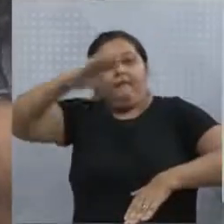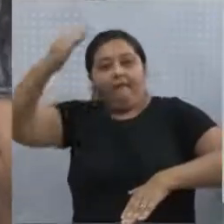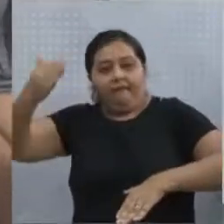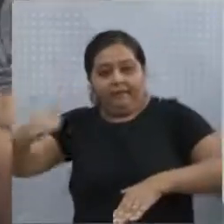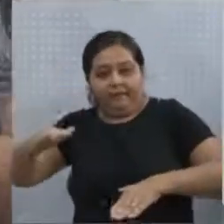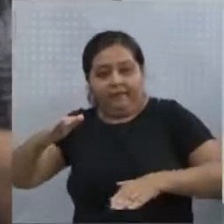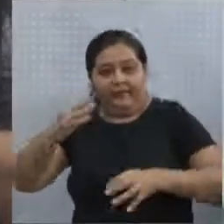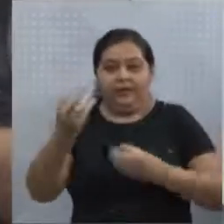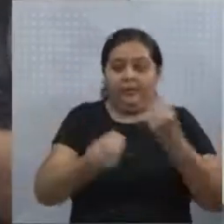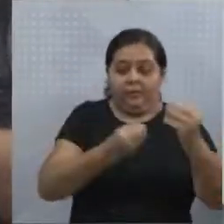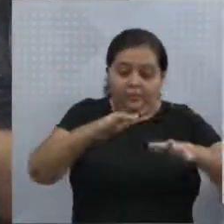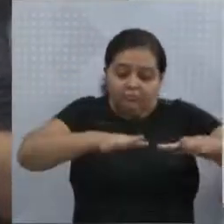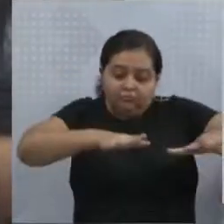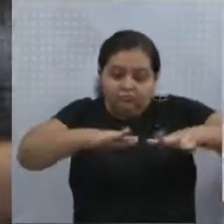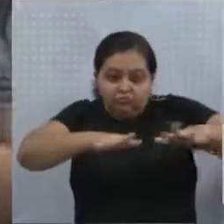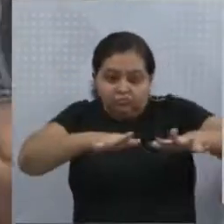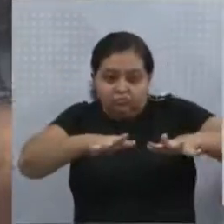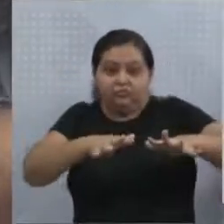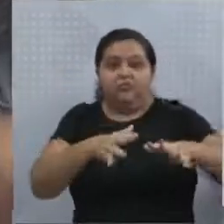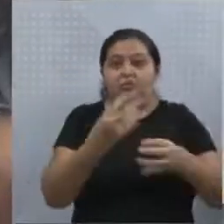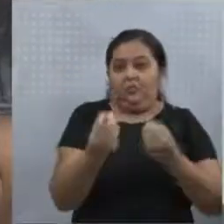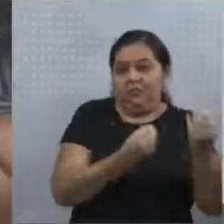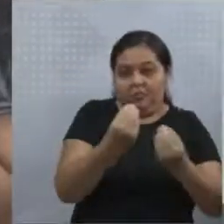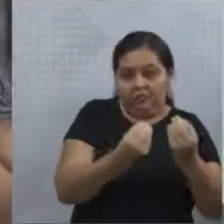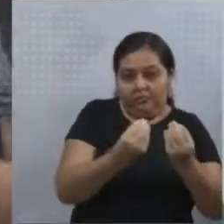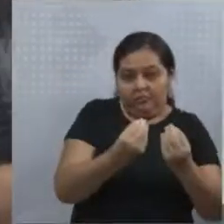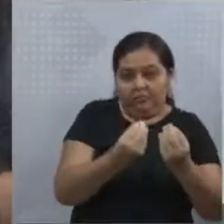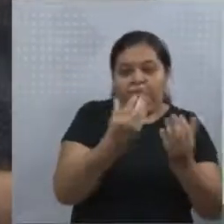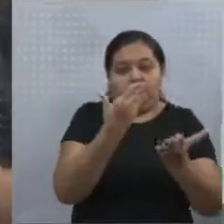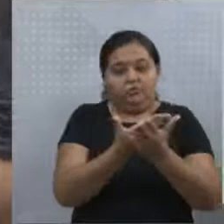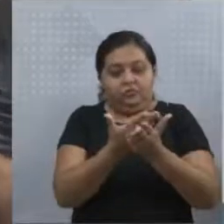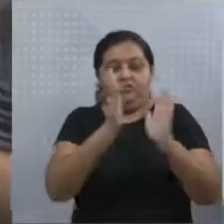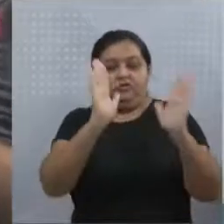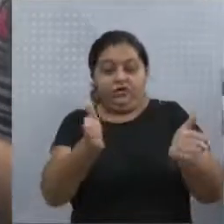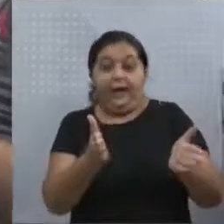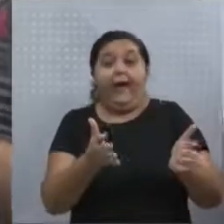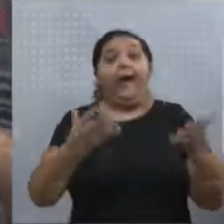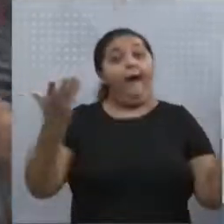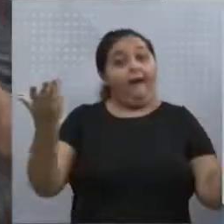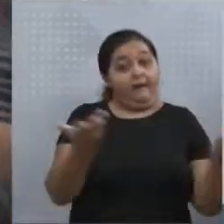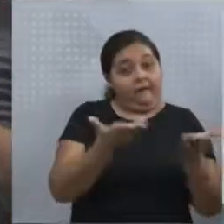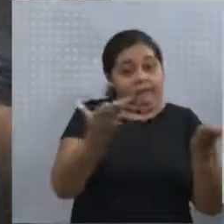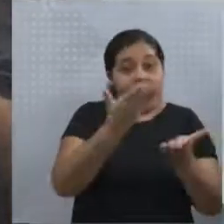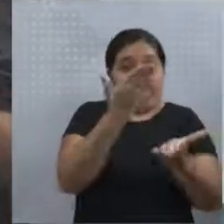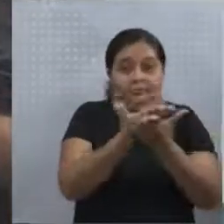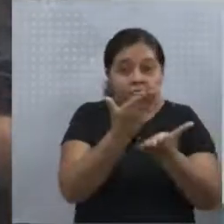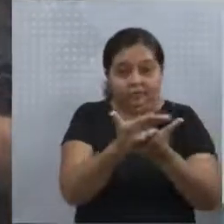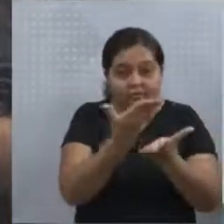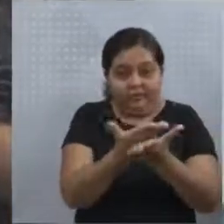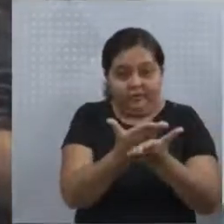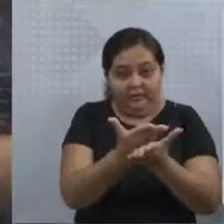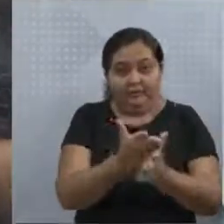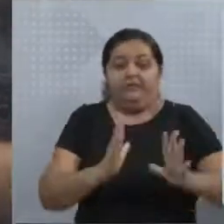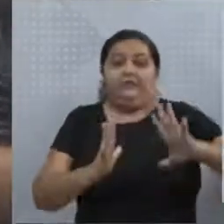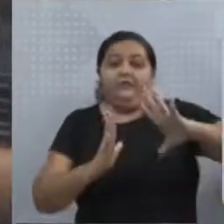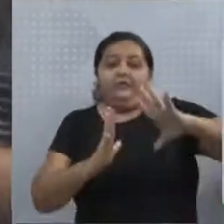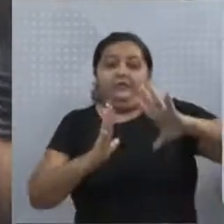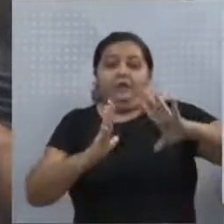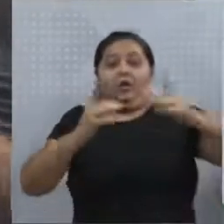certo? E a dinâmica das placas tectônicas, tá certo? Agora vamos estudar os ambientes e as esferas